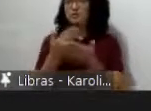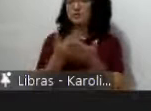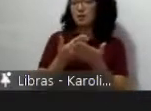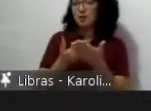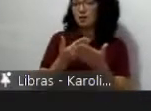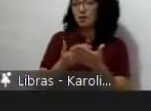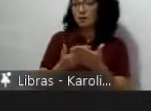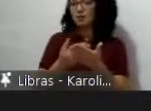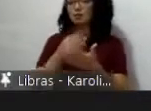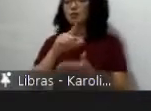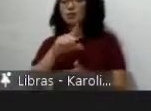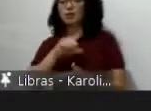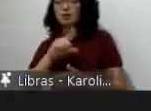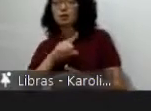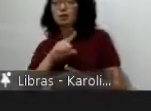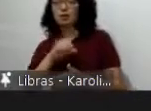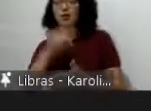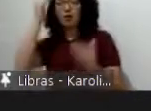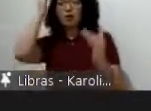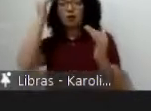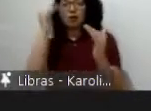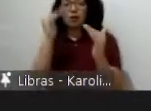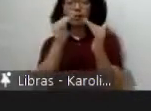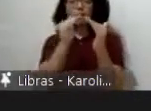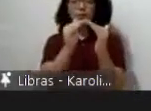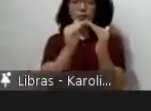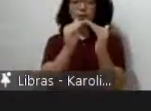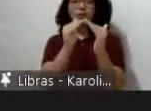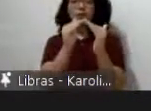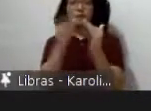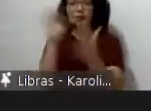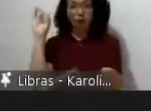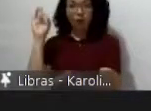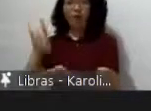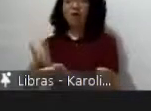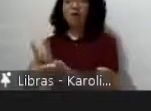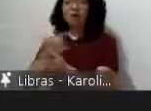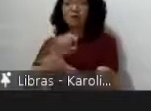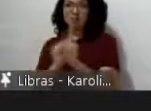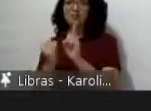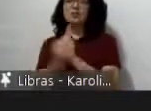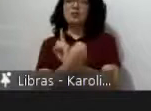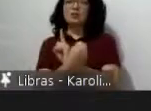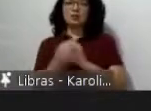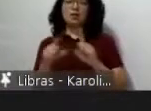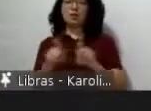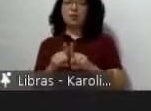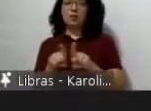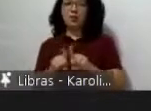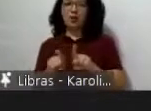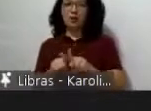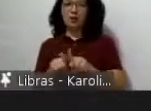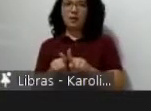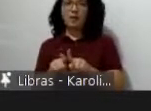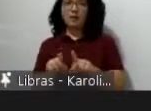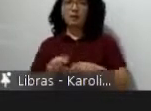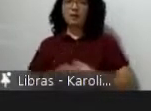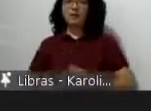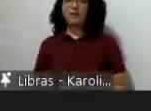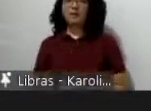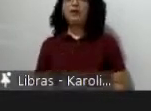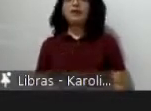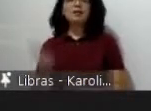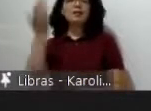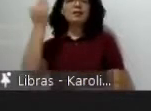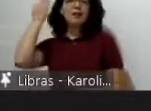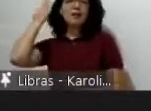um diálogo e uma produção com aquela realidade social com o mundo desde o mundo político desde